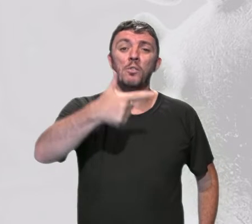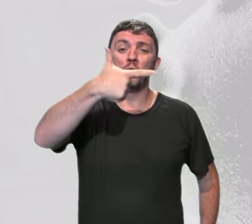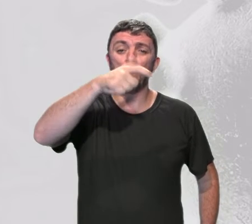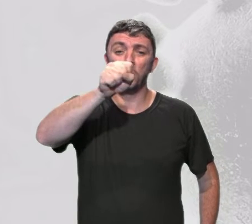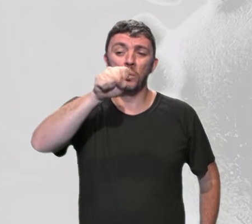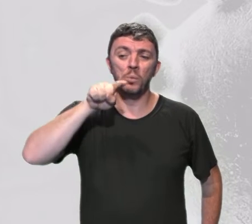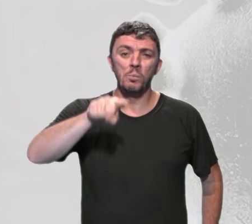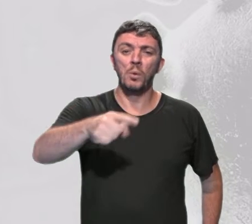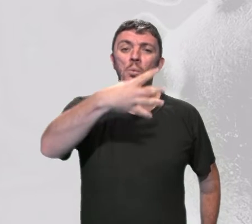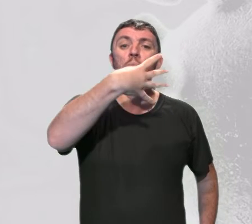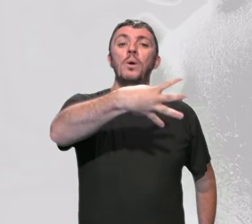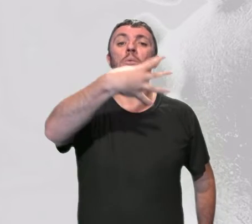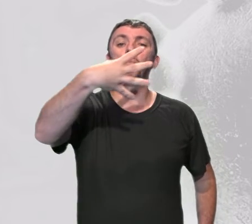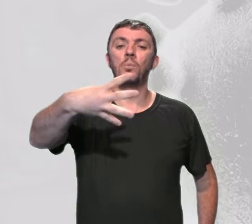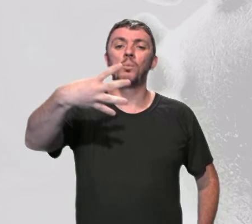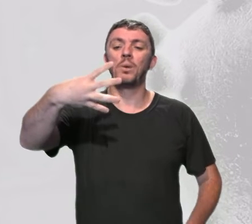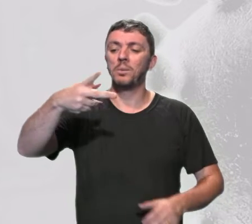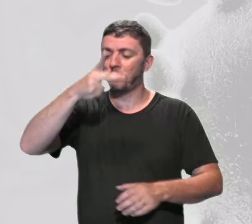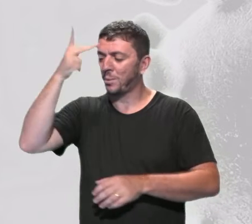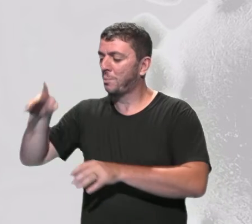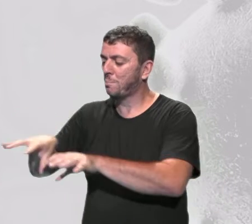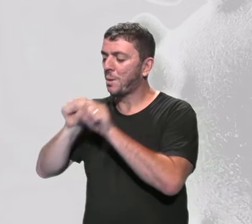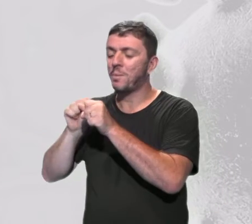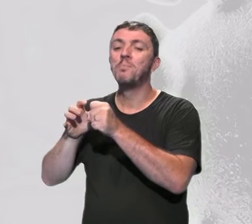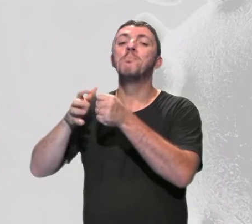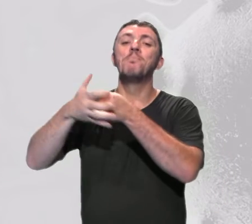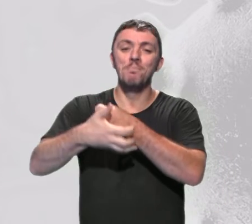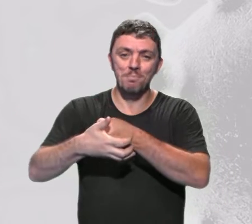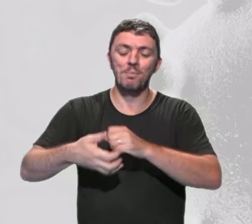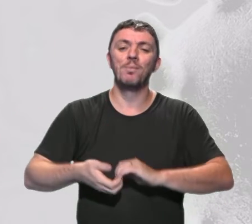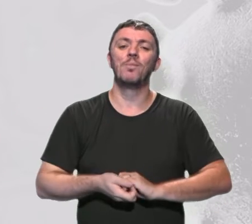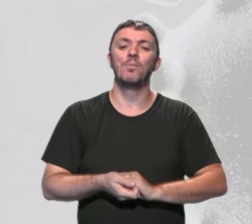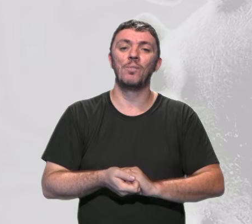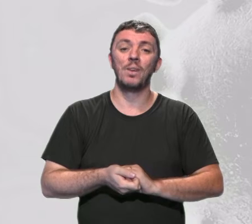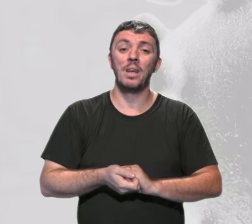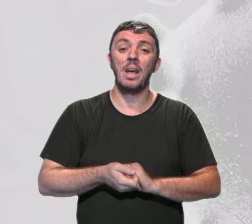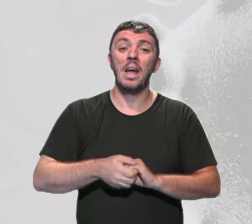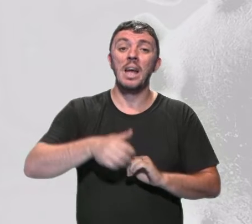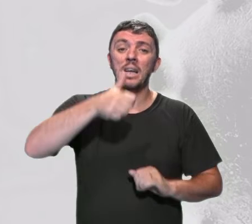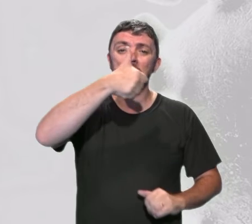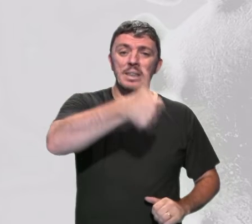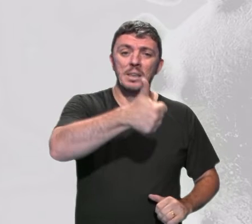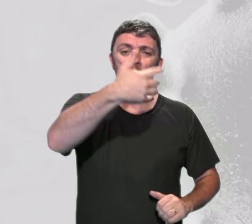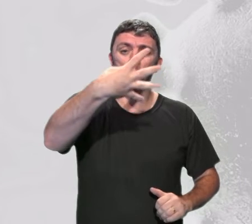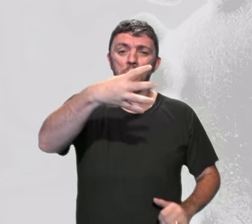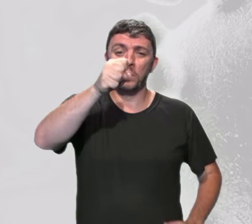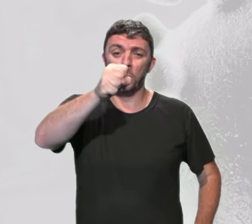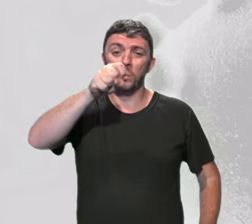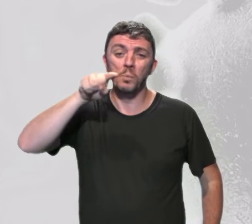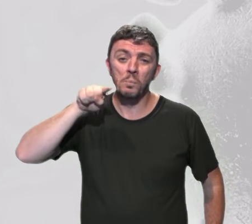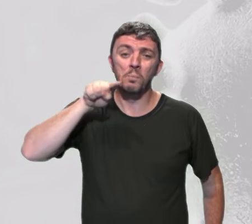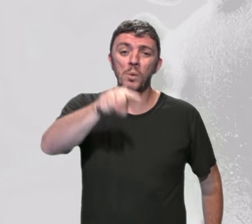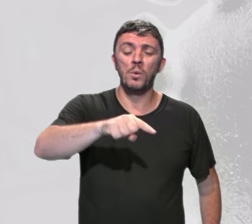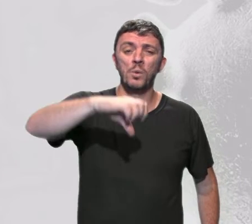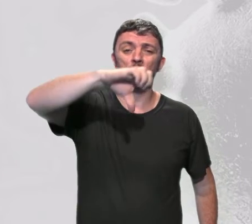.444 casos de coronavírus, com 148